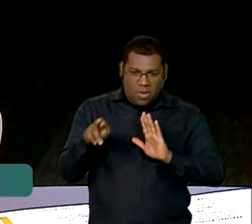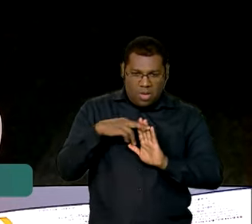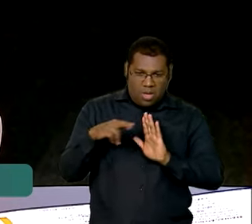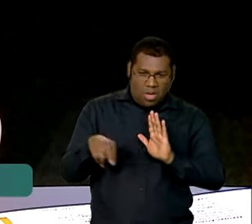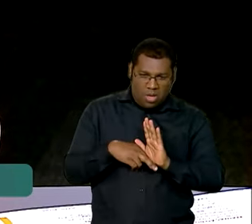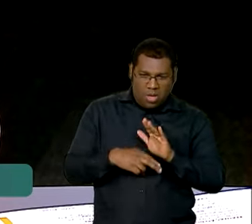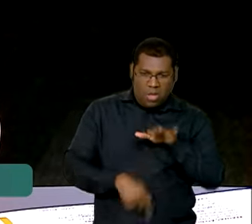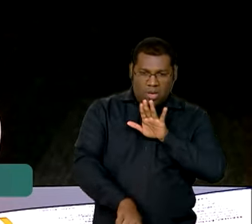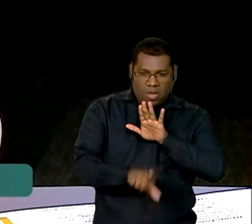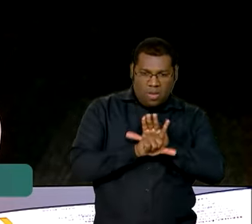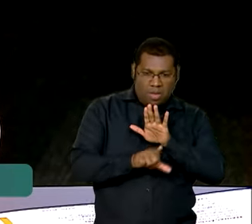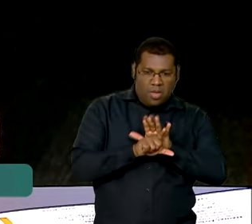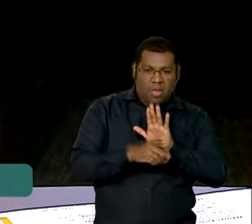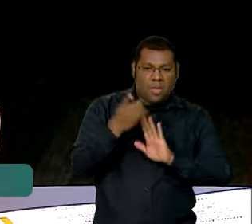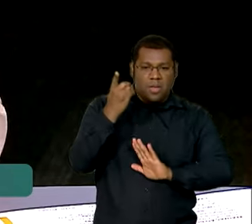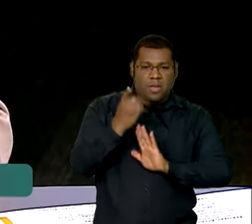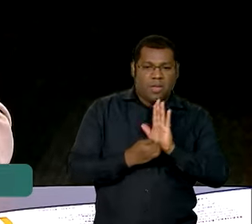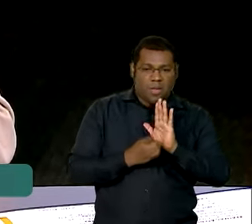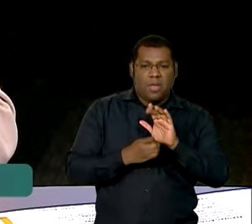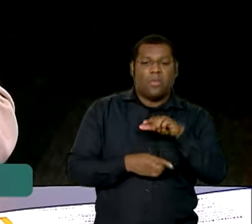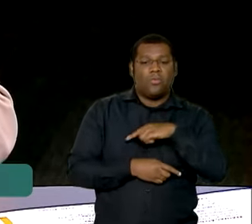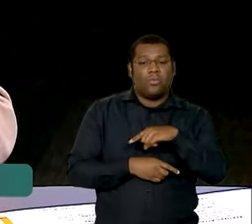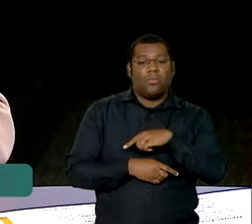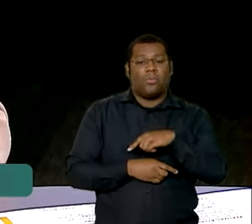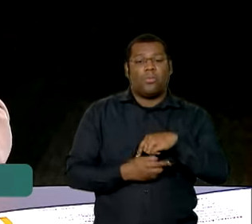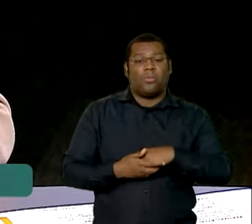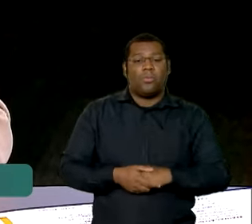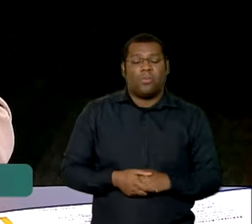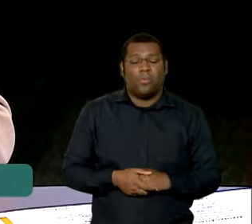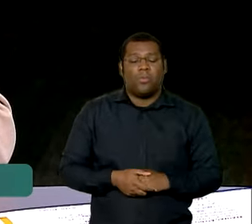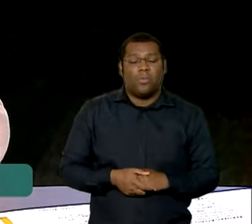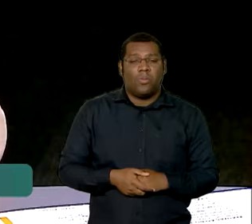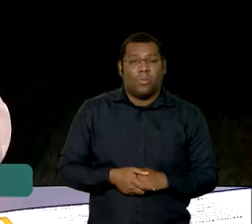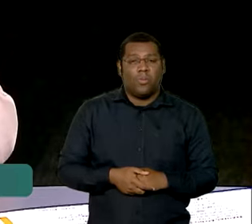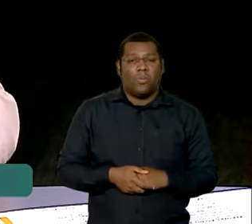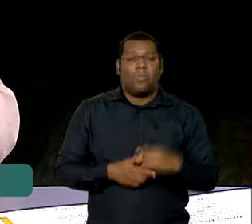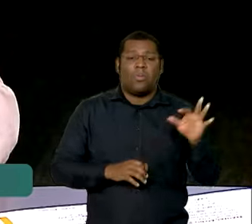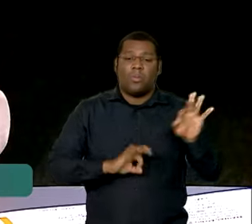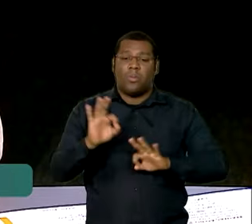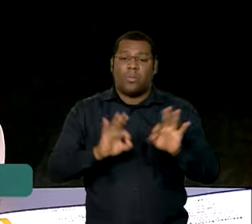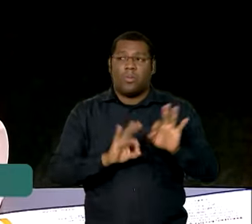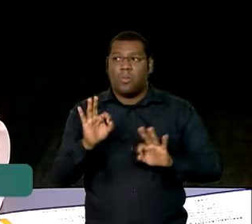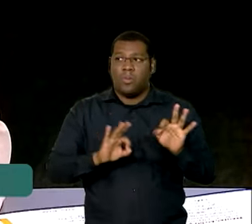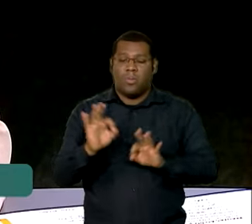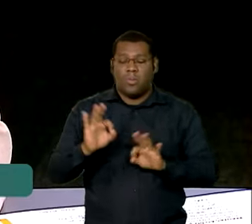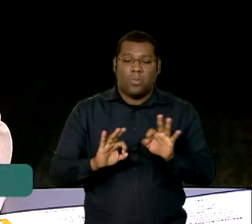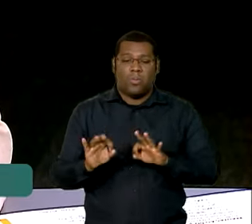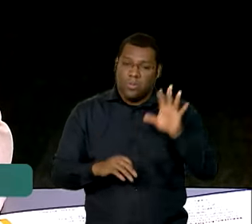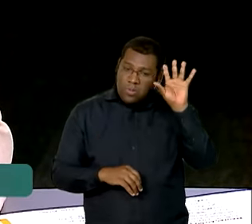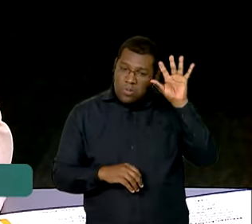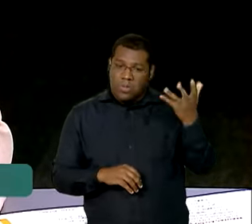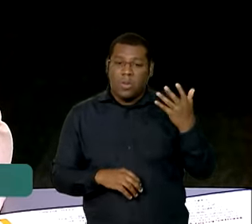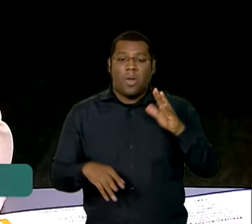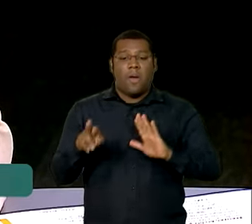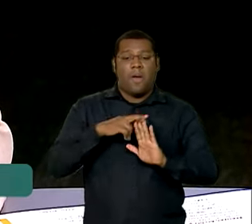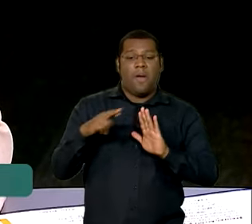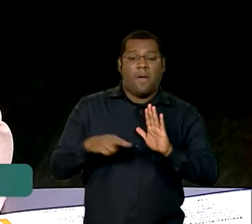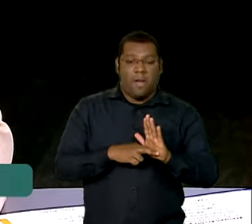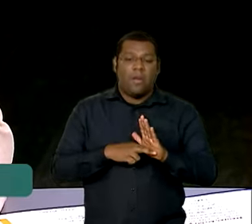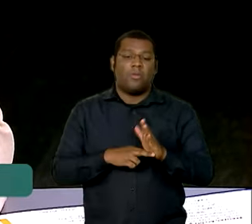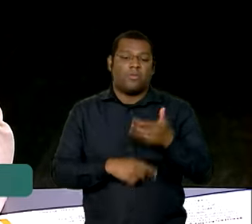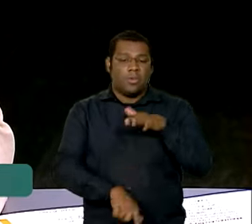da lei, tem o decreto e a instrução normativa. Ali, ele já traça ali as diretrizes de como serão